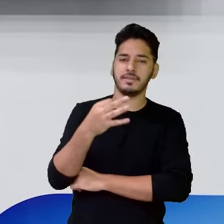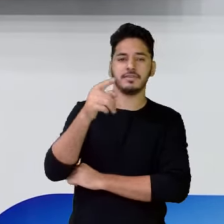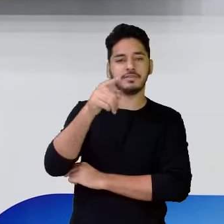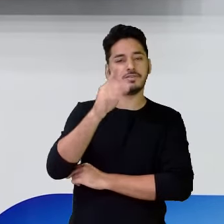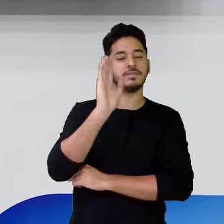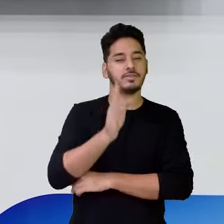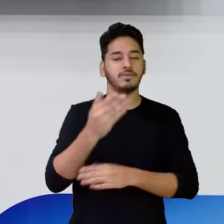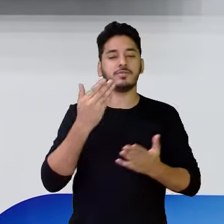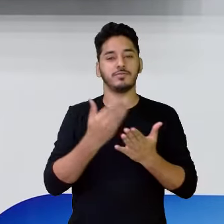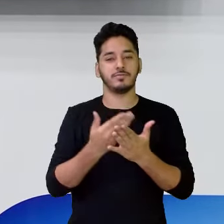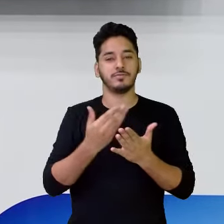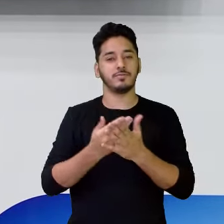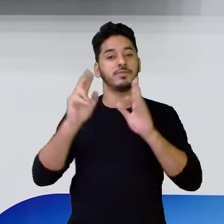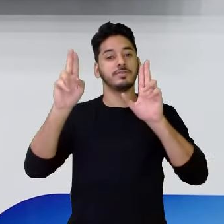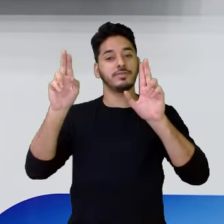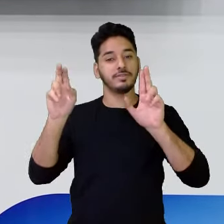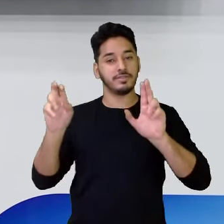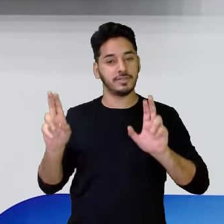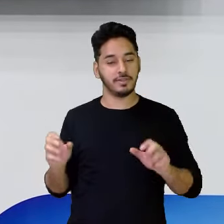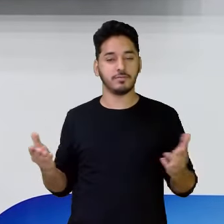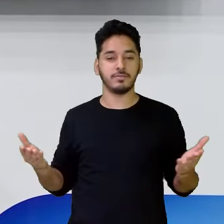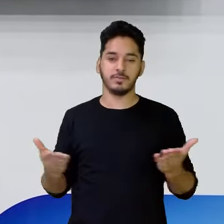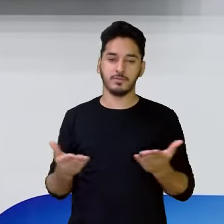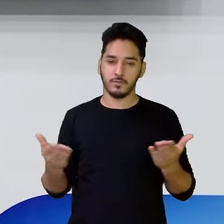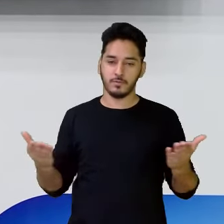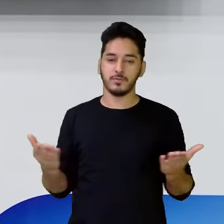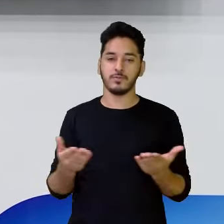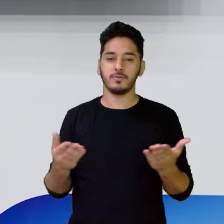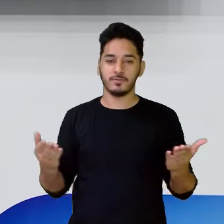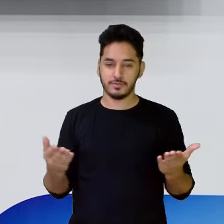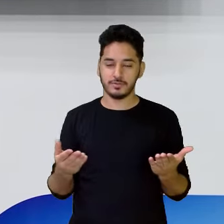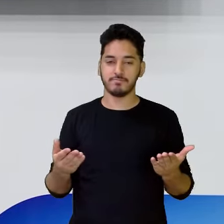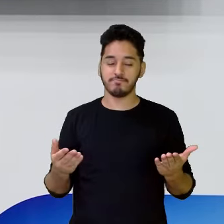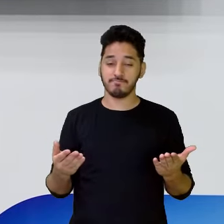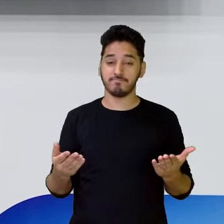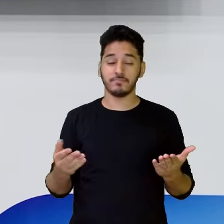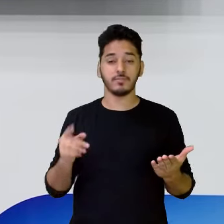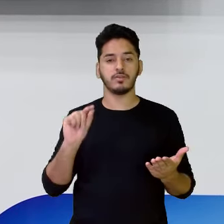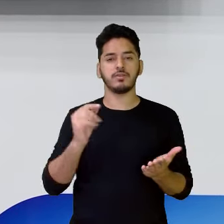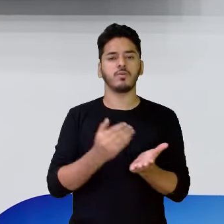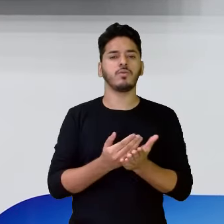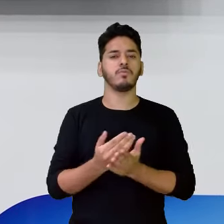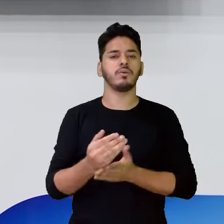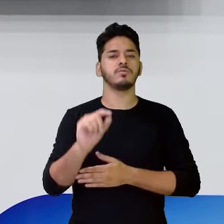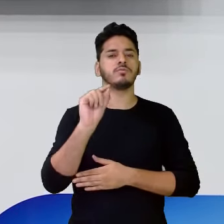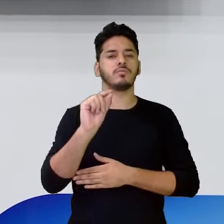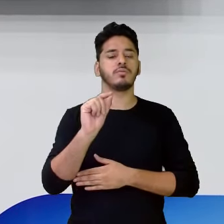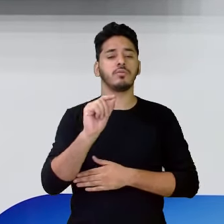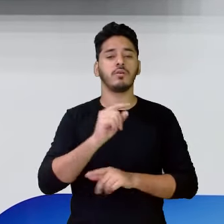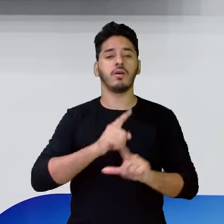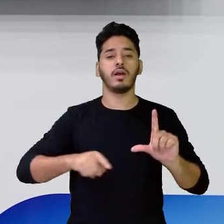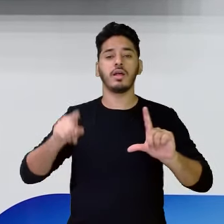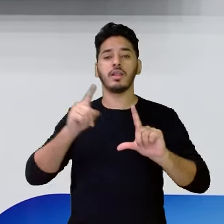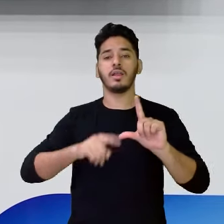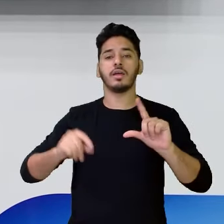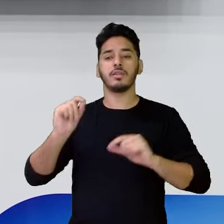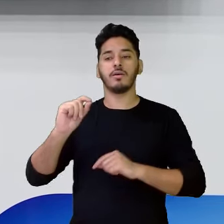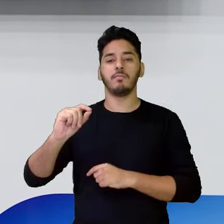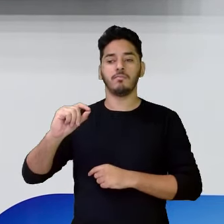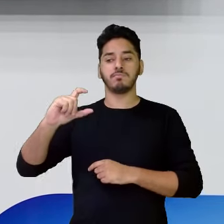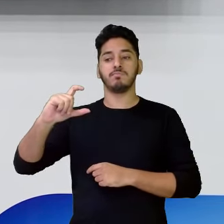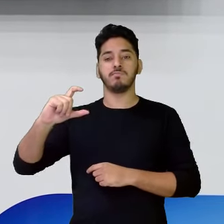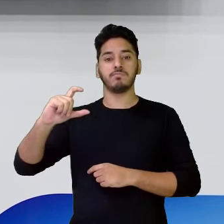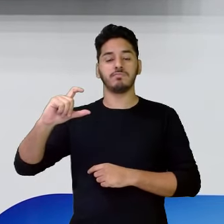sobre essa nossa temática de hoje, que nomes próprios, aí começam com a letra maiúscula, não é?